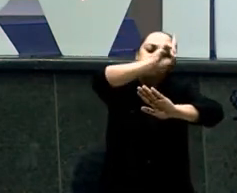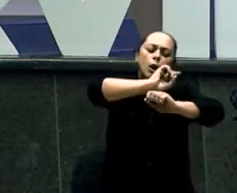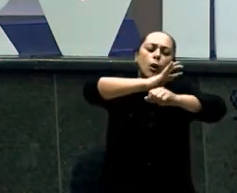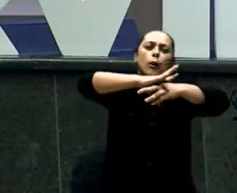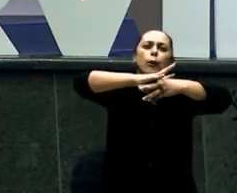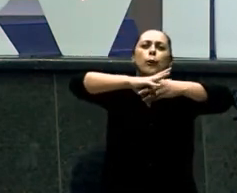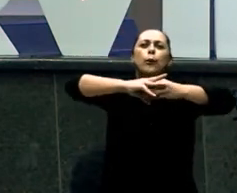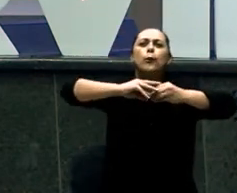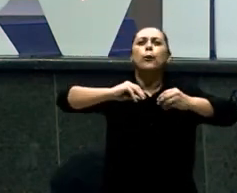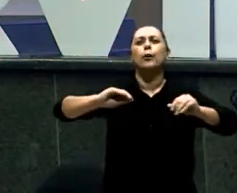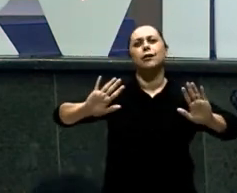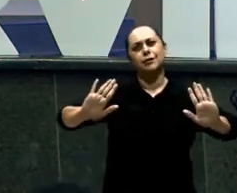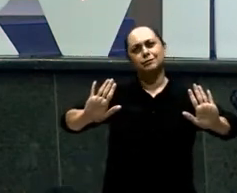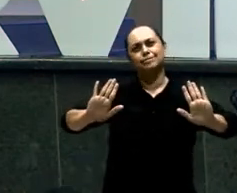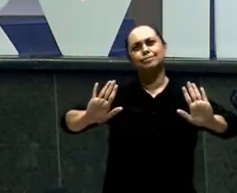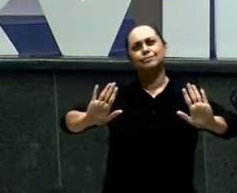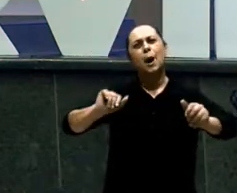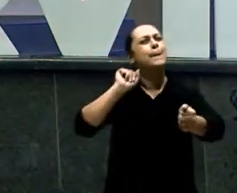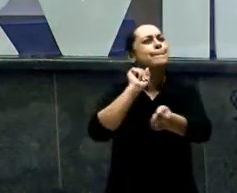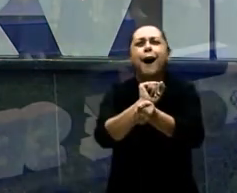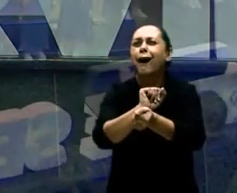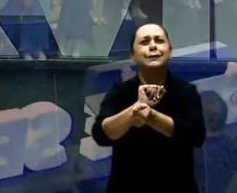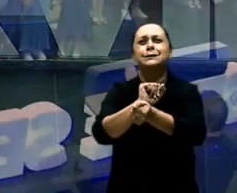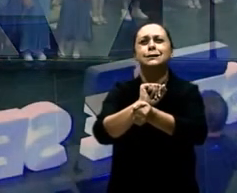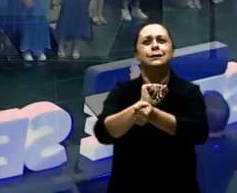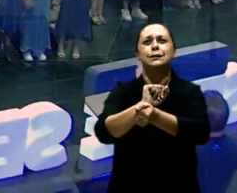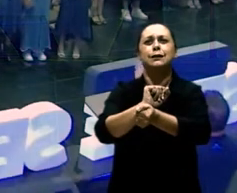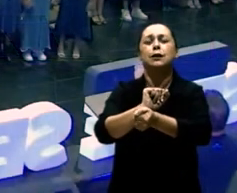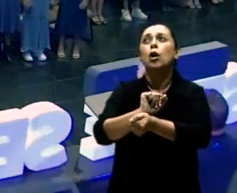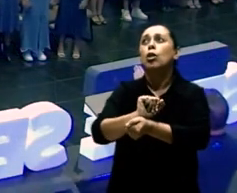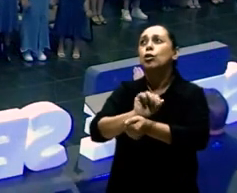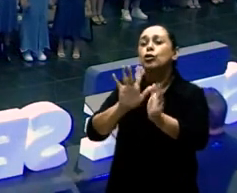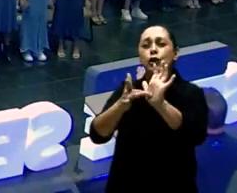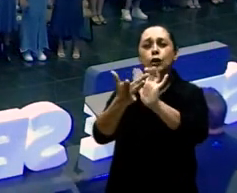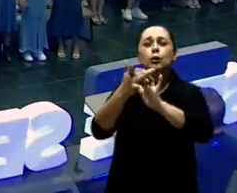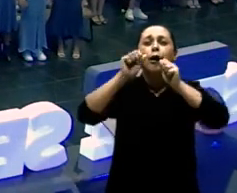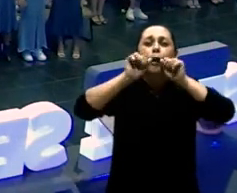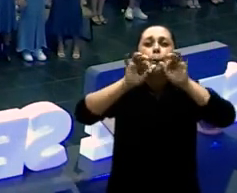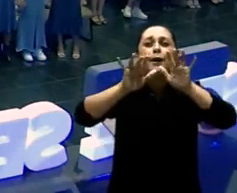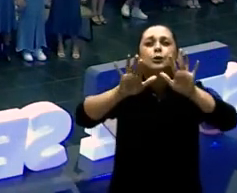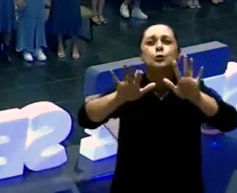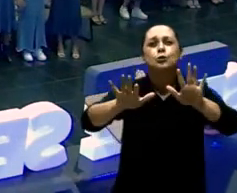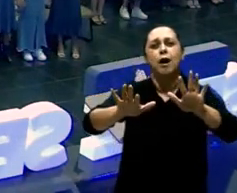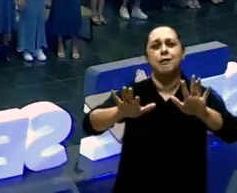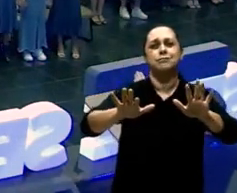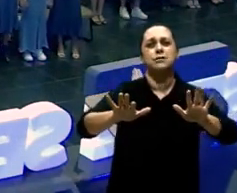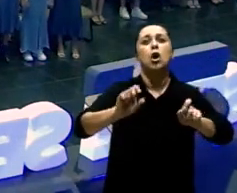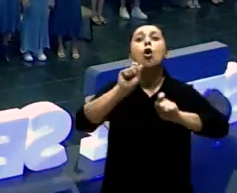Para com isso Em nome de Jesus Dê o seu melhor Naquilo que você faz